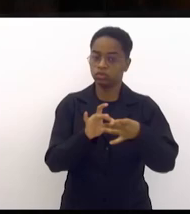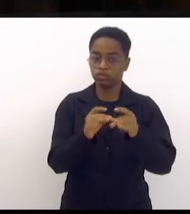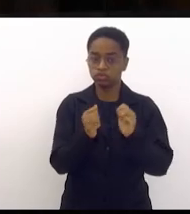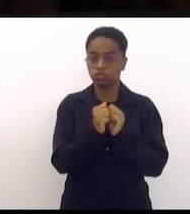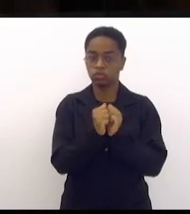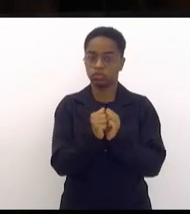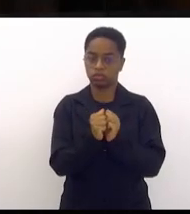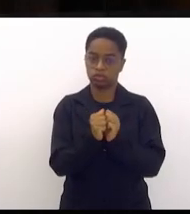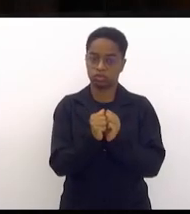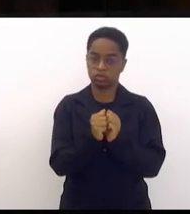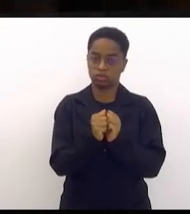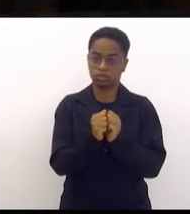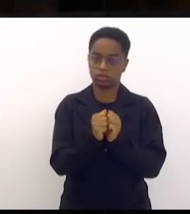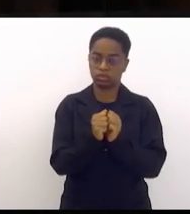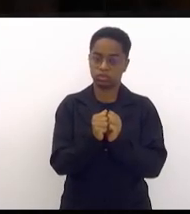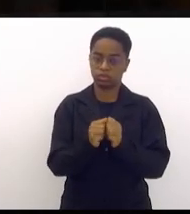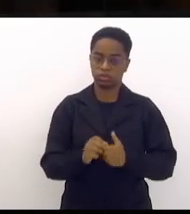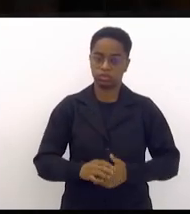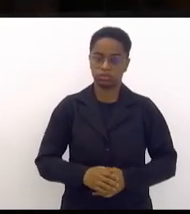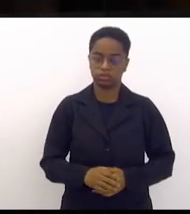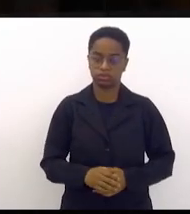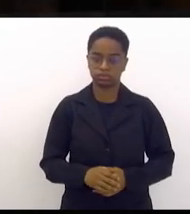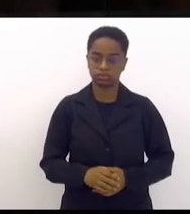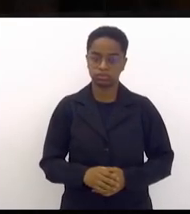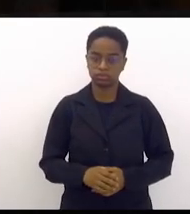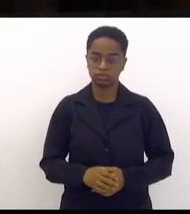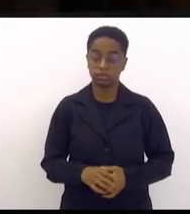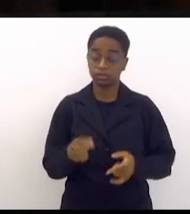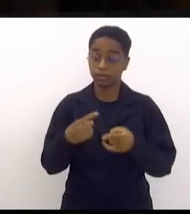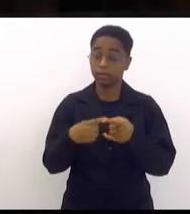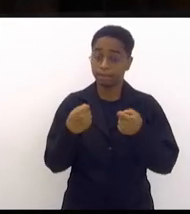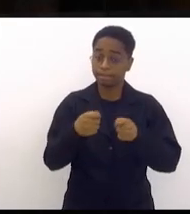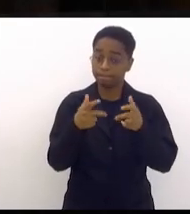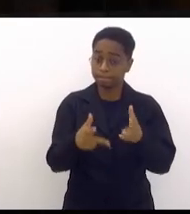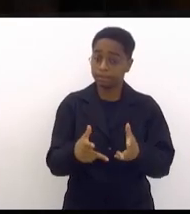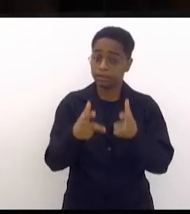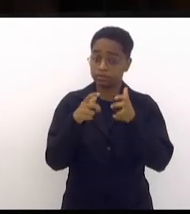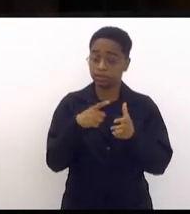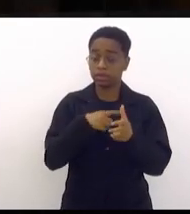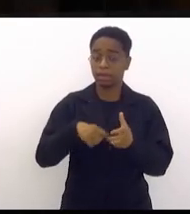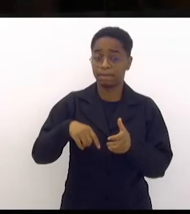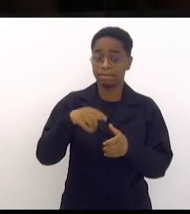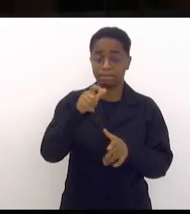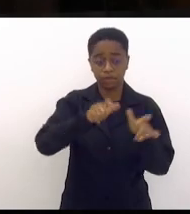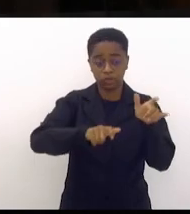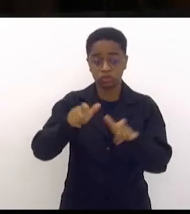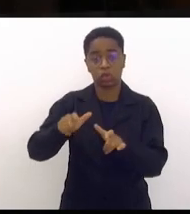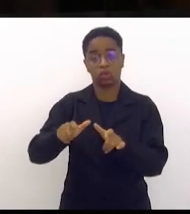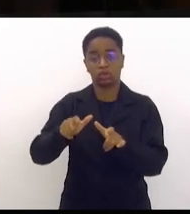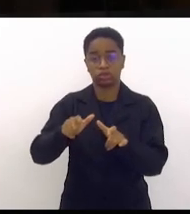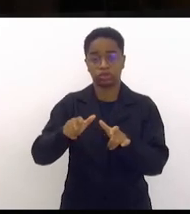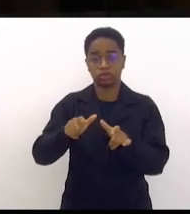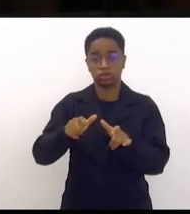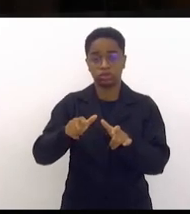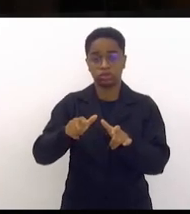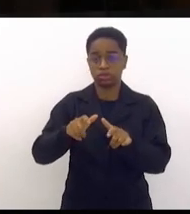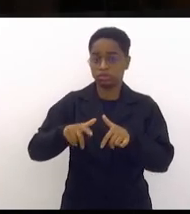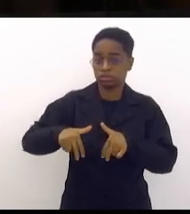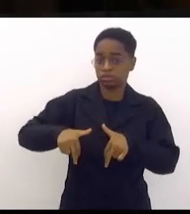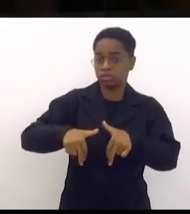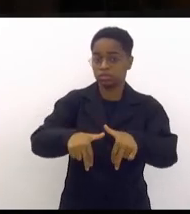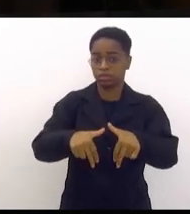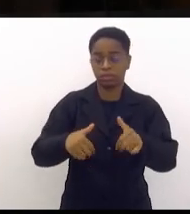que leve em consideração que tem pessoas no meio desse fogo cruzado,